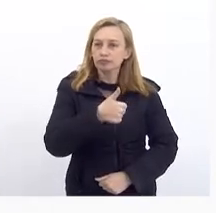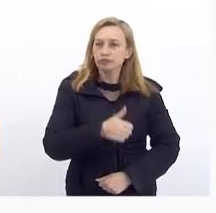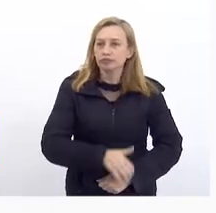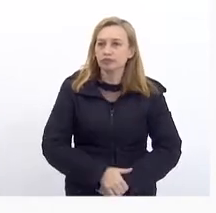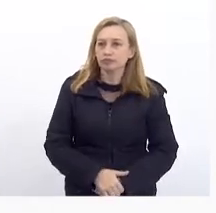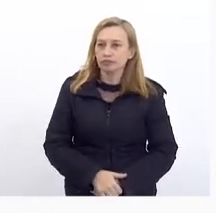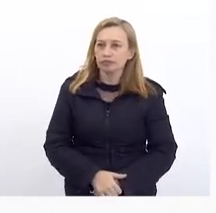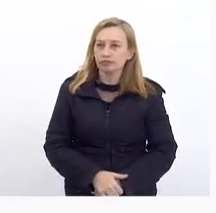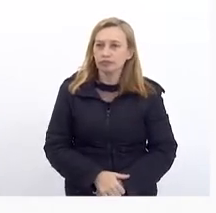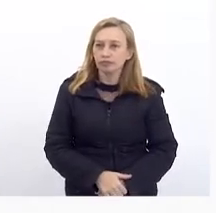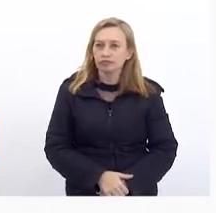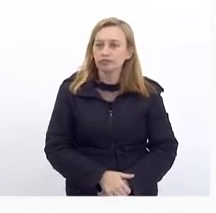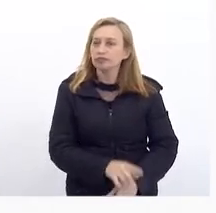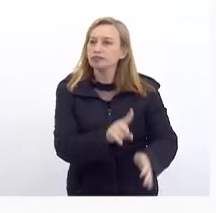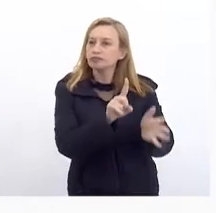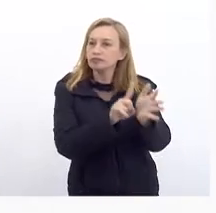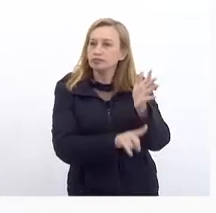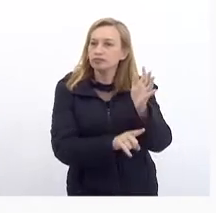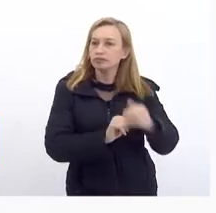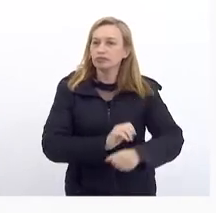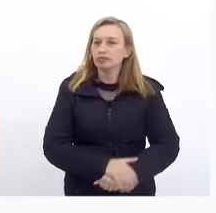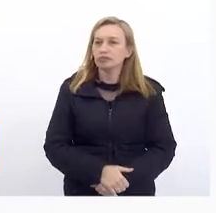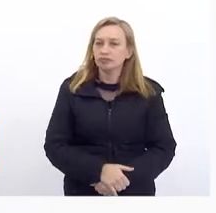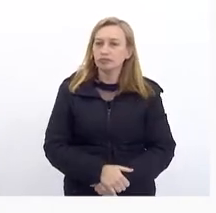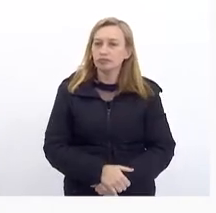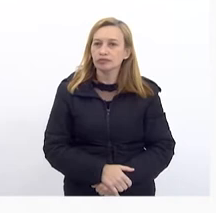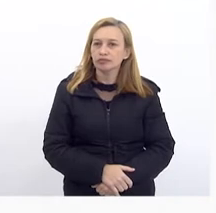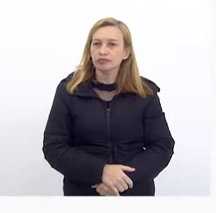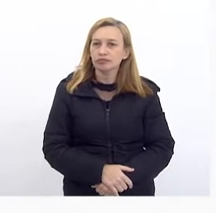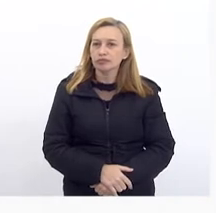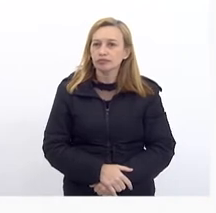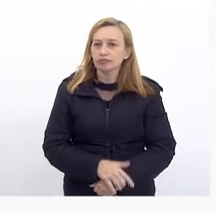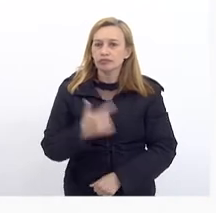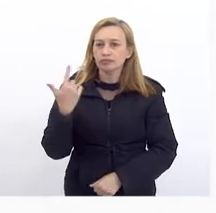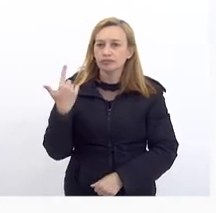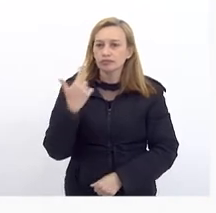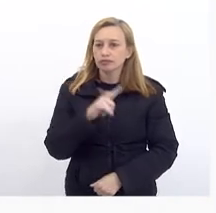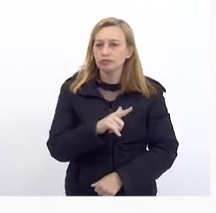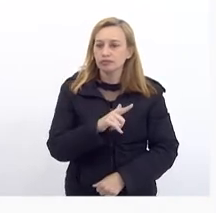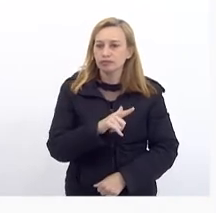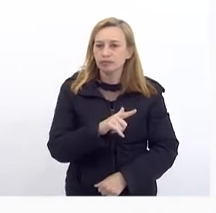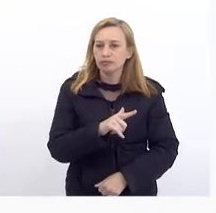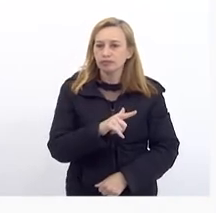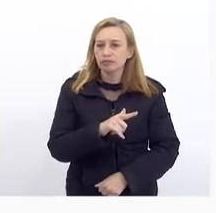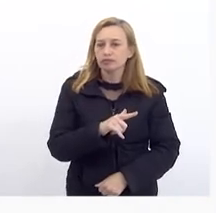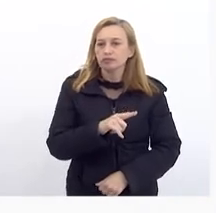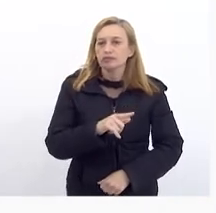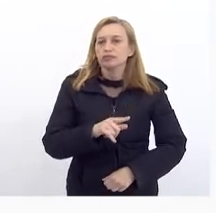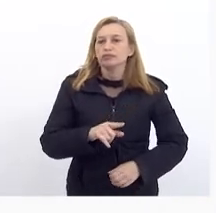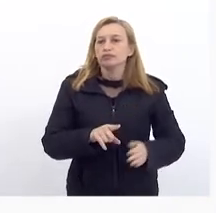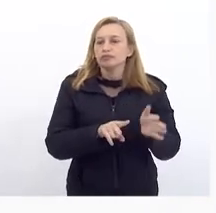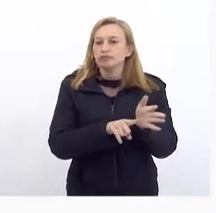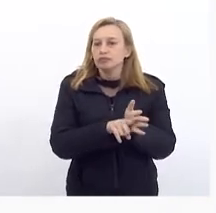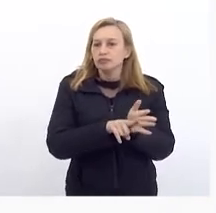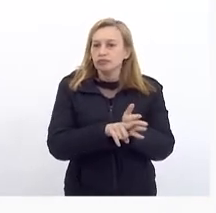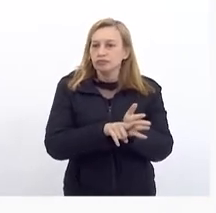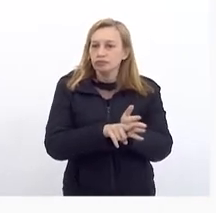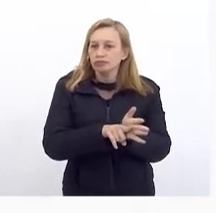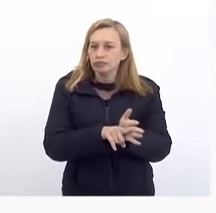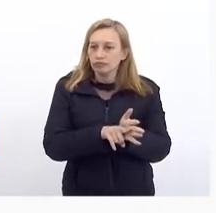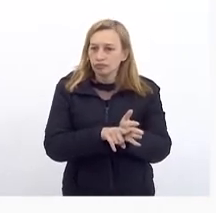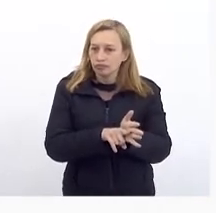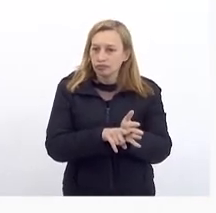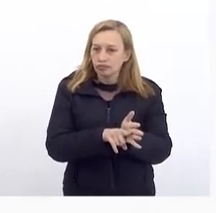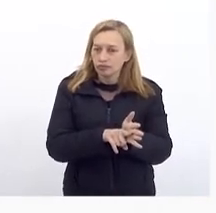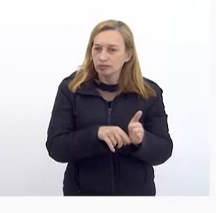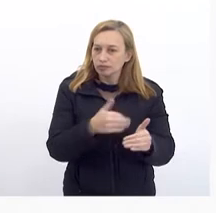Dessa redução Foi o fato De a gente ter aderido Ao regime De recuperação Fiscal Isto é Estamos em processo E nós